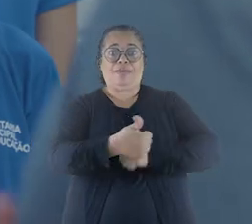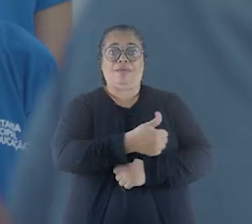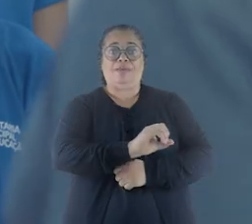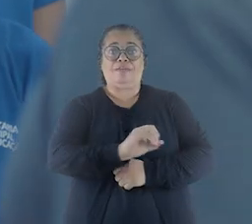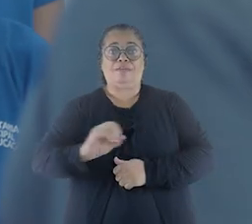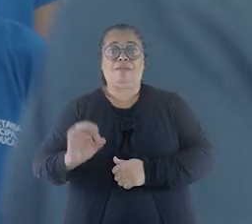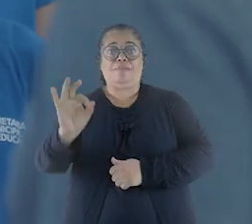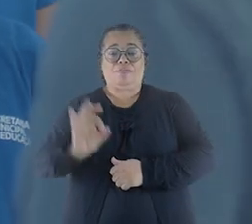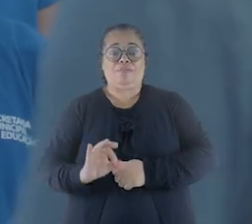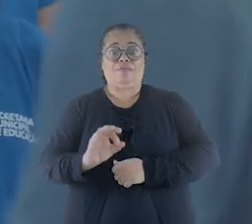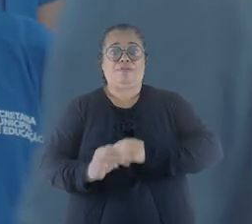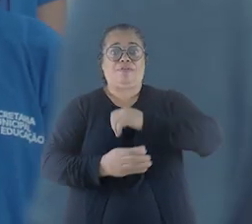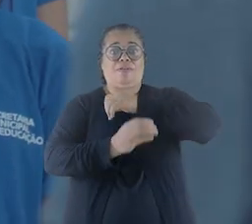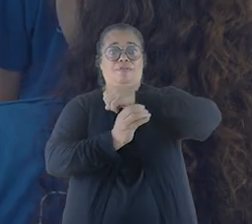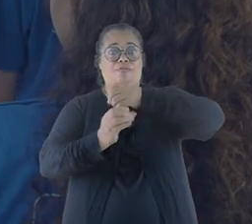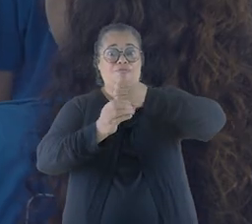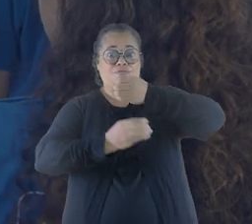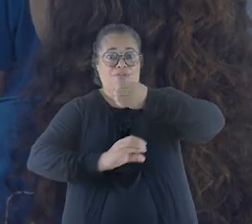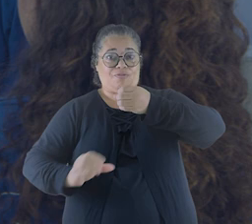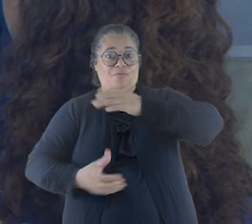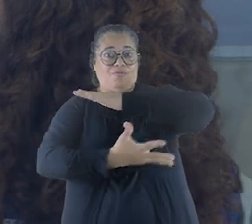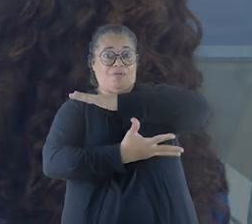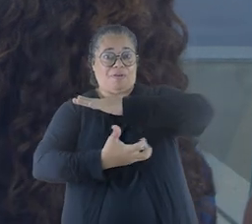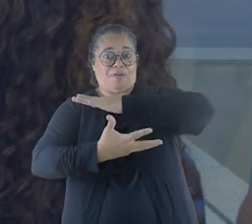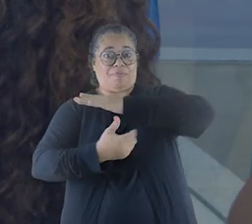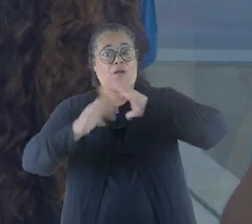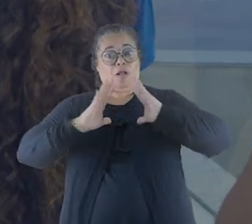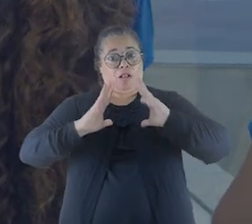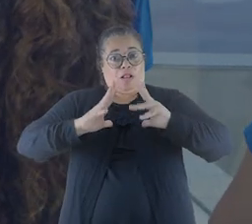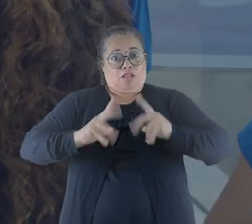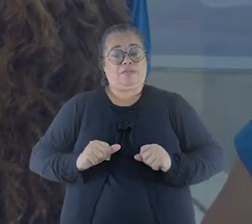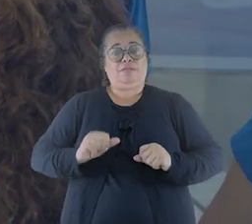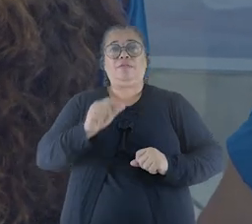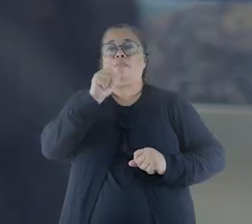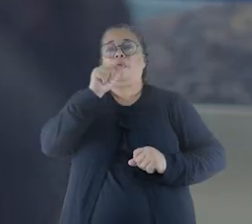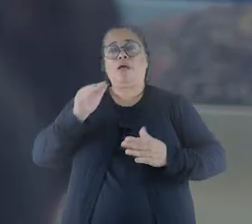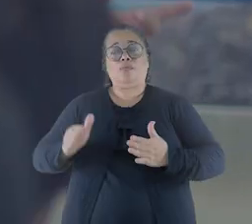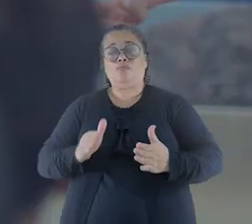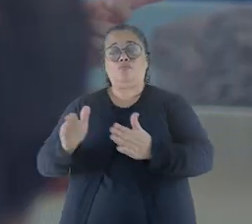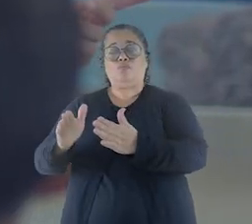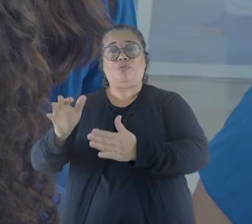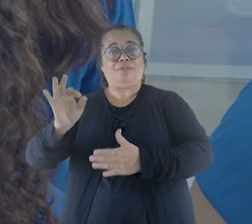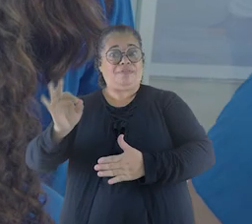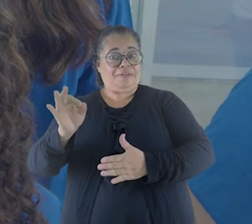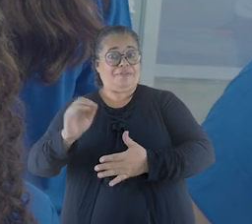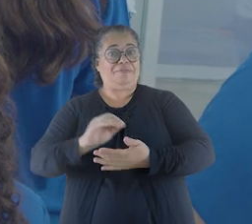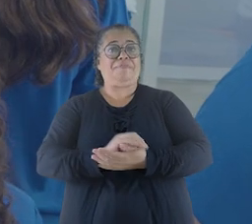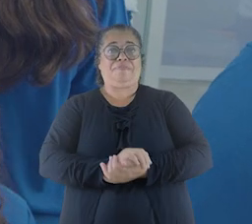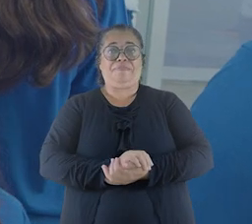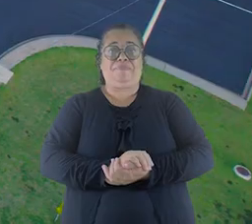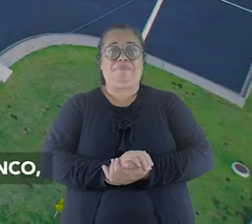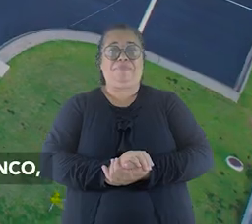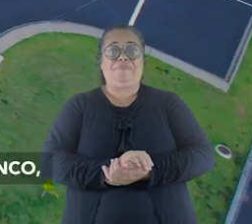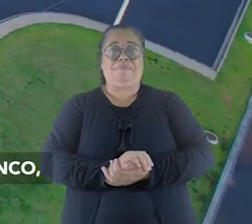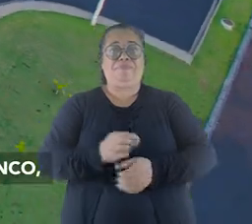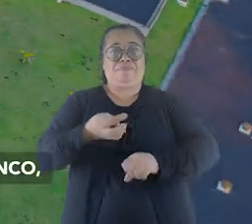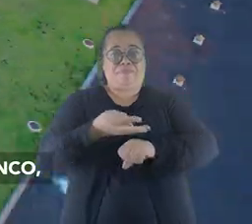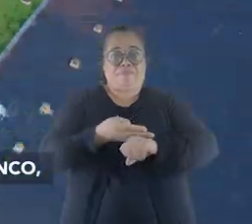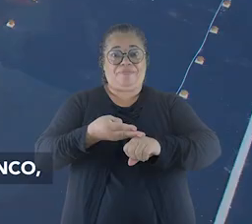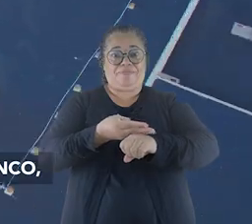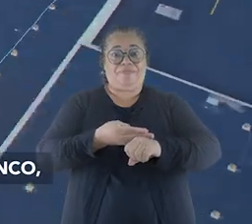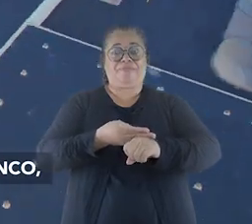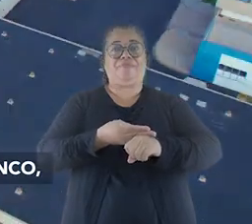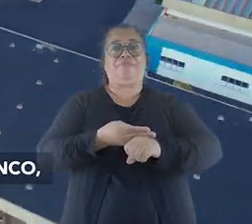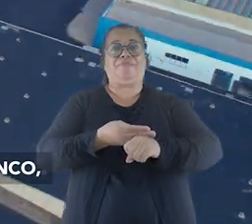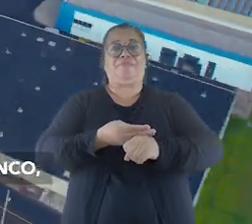100% do esgoto captado é tratado sem poluir nossos rios. Tá certo? É isso. Como a produção